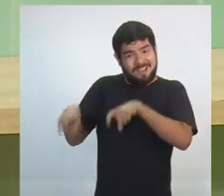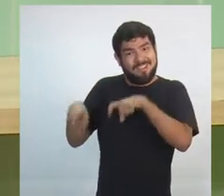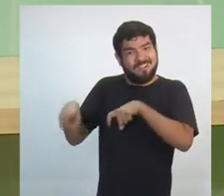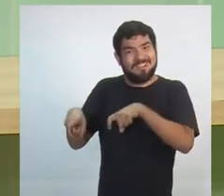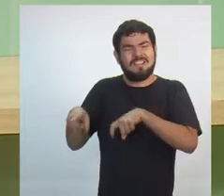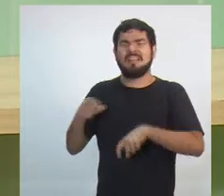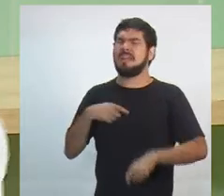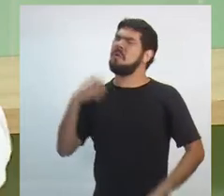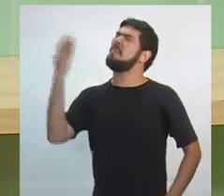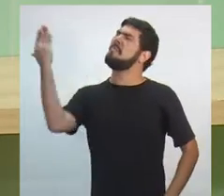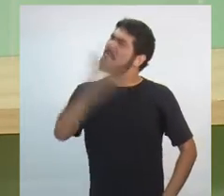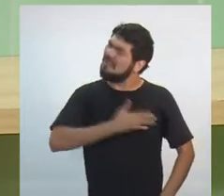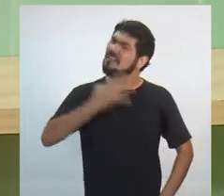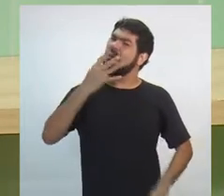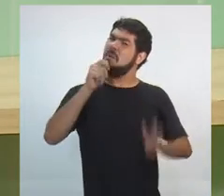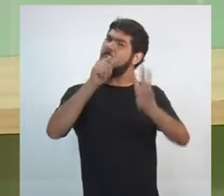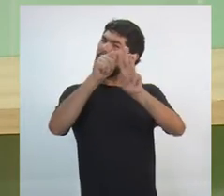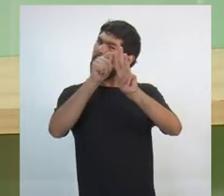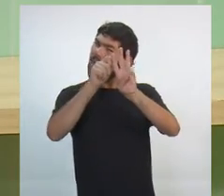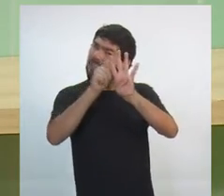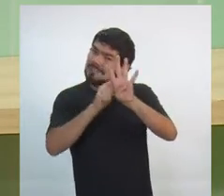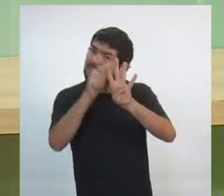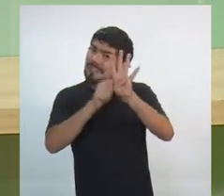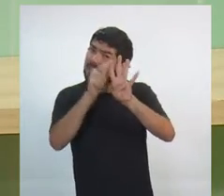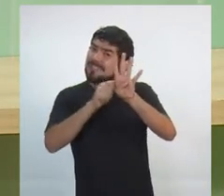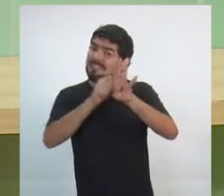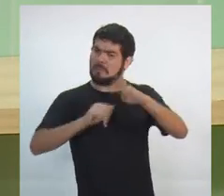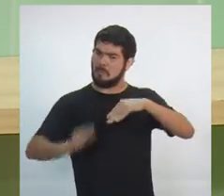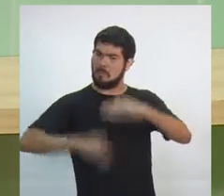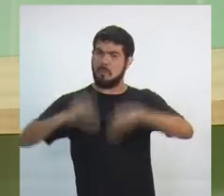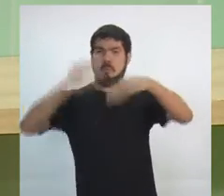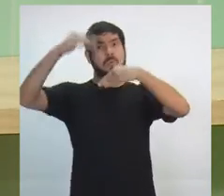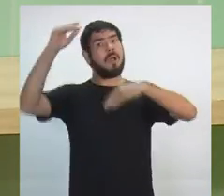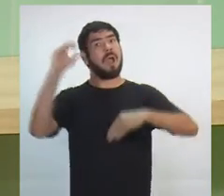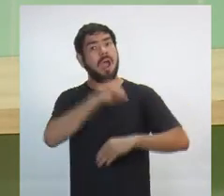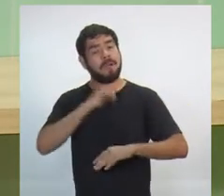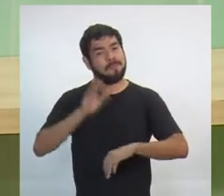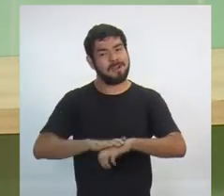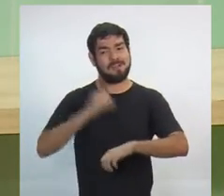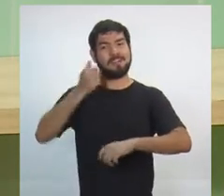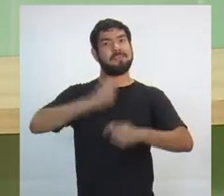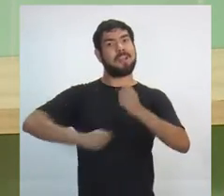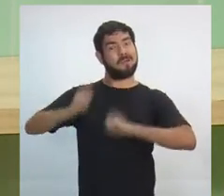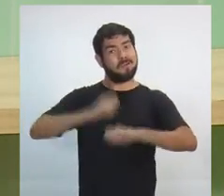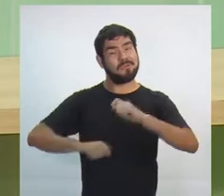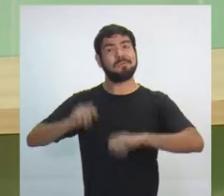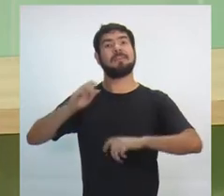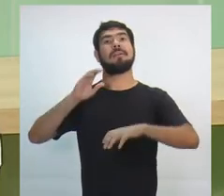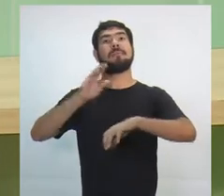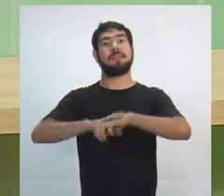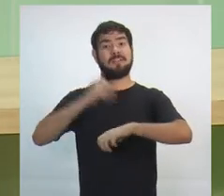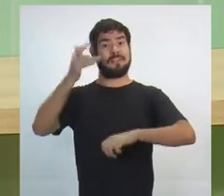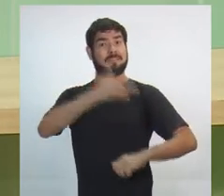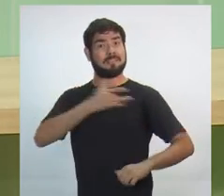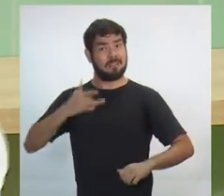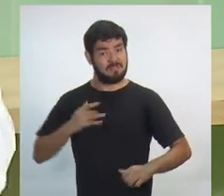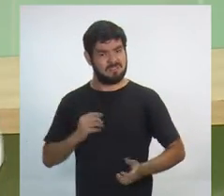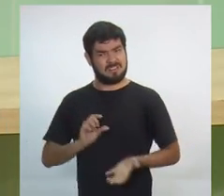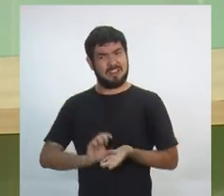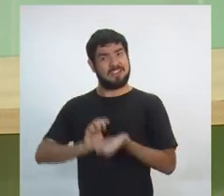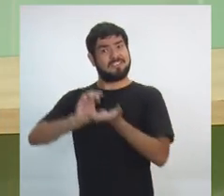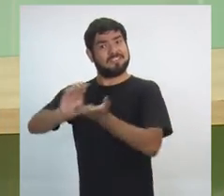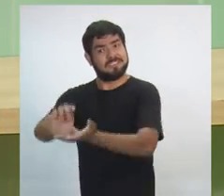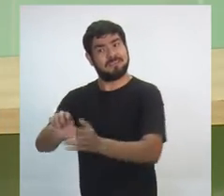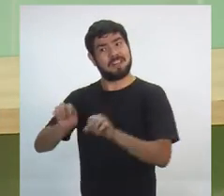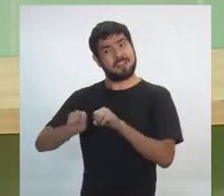apenas quatro meses é possível se avançar. Nós melhoramos a economia do estado, melhoramos a saúde, investimos na educação,